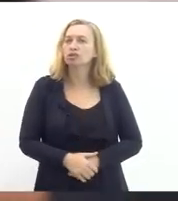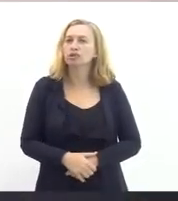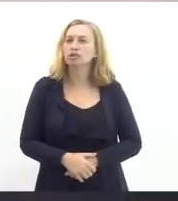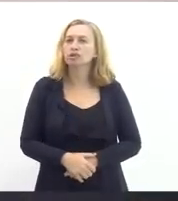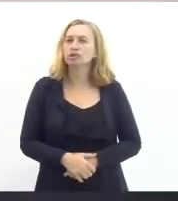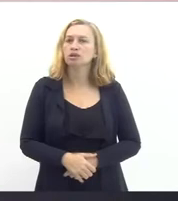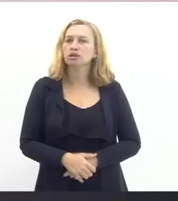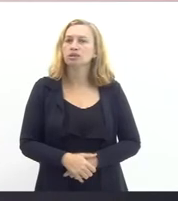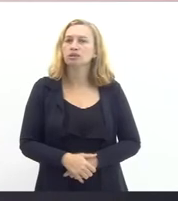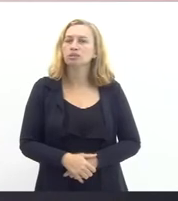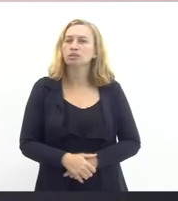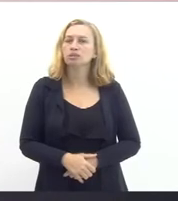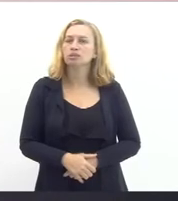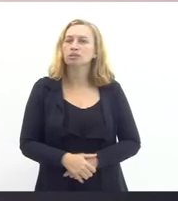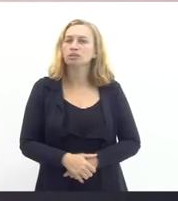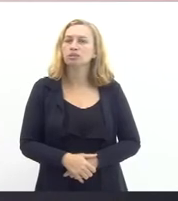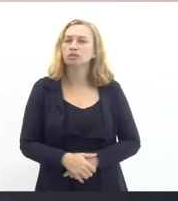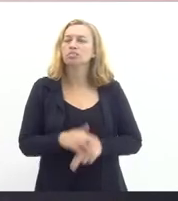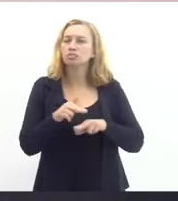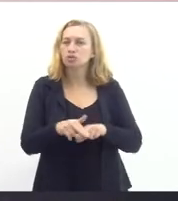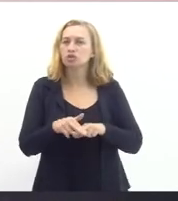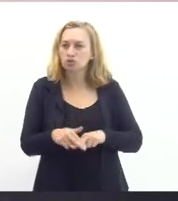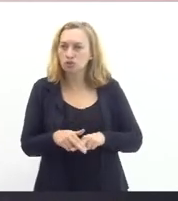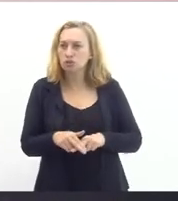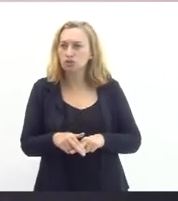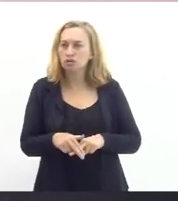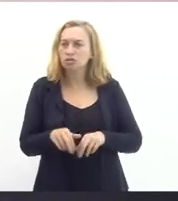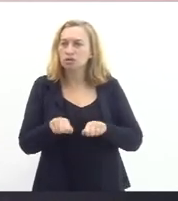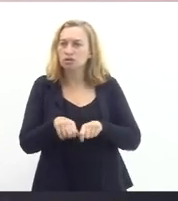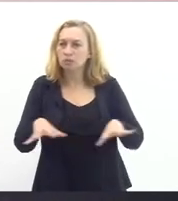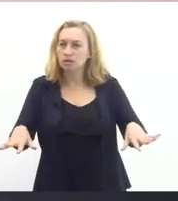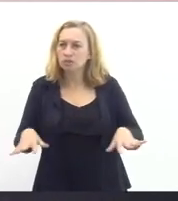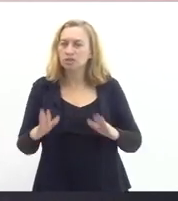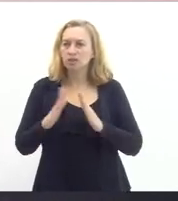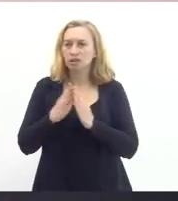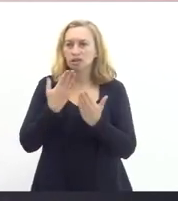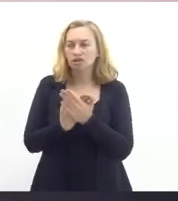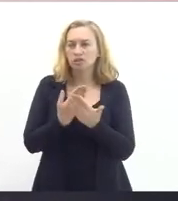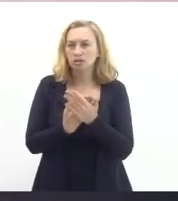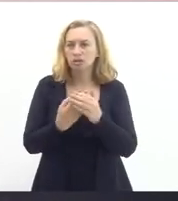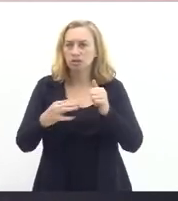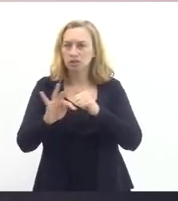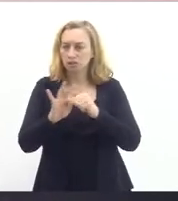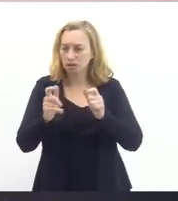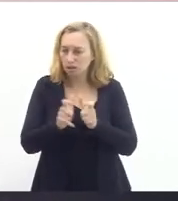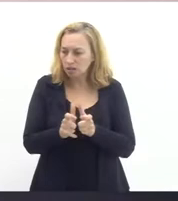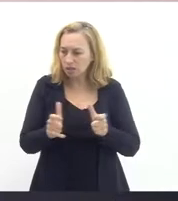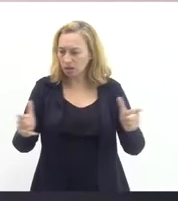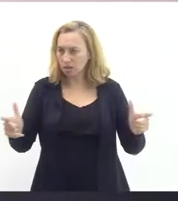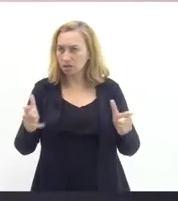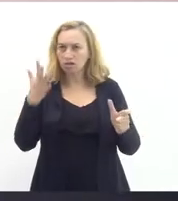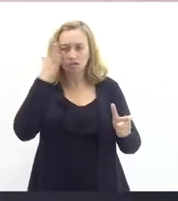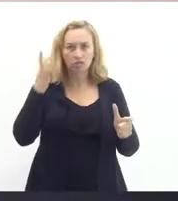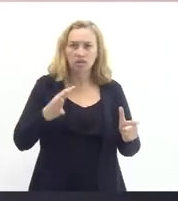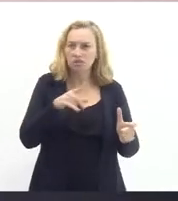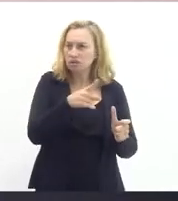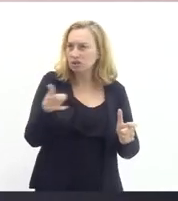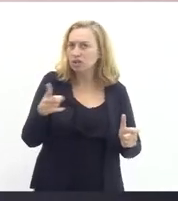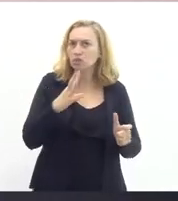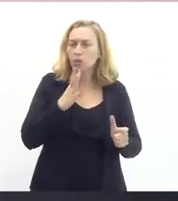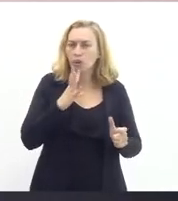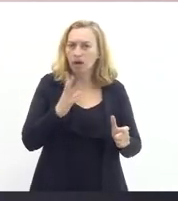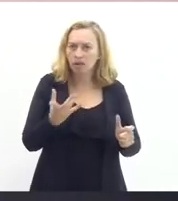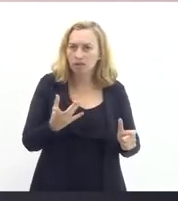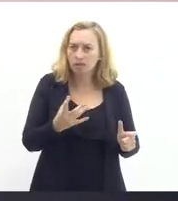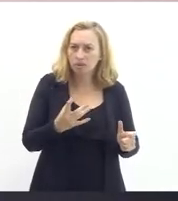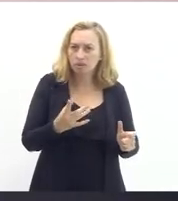em função da pandemia a faetec é grande e heterogênea eu não sei se todos que estão aqui conhecem de fato